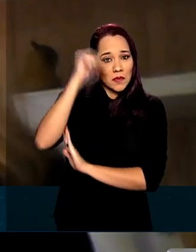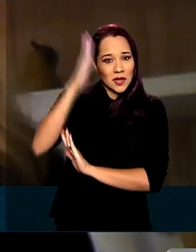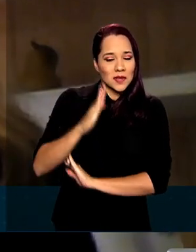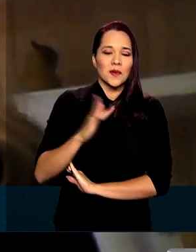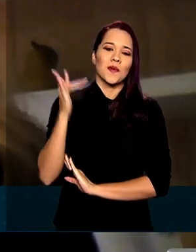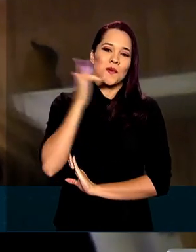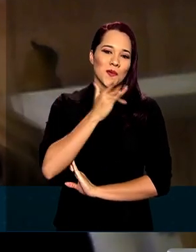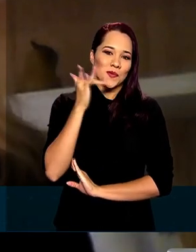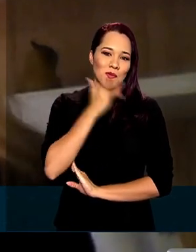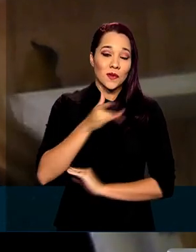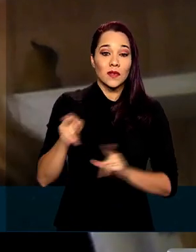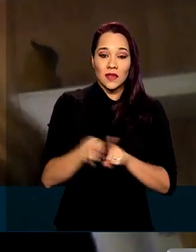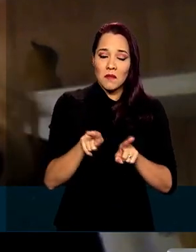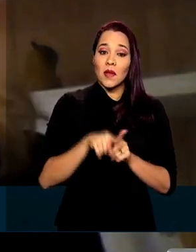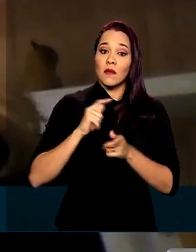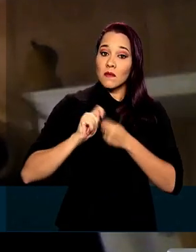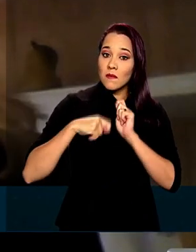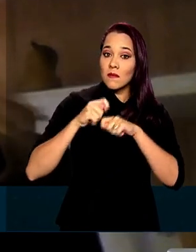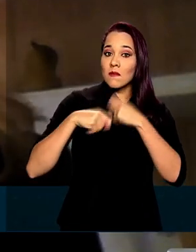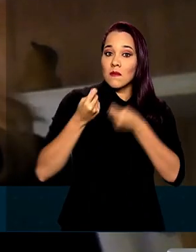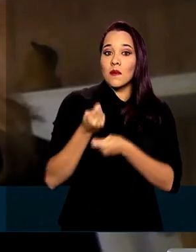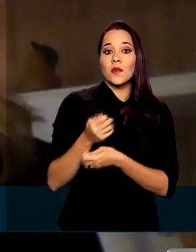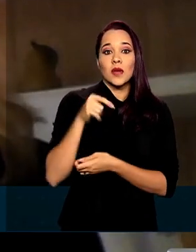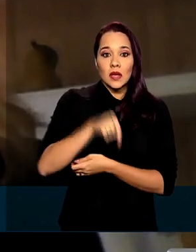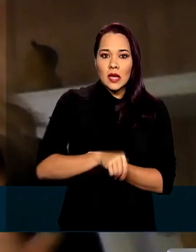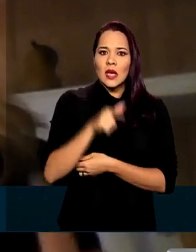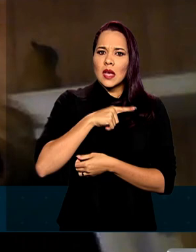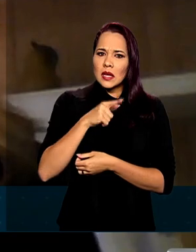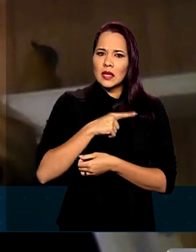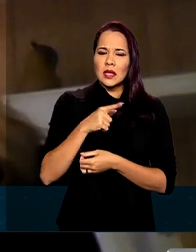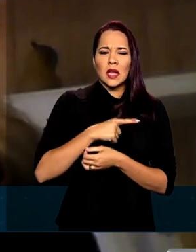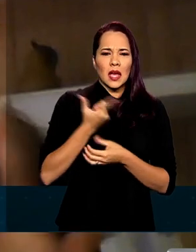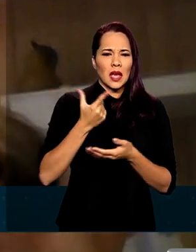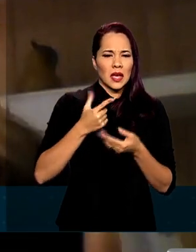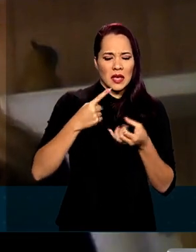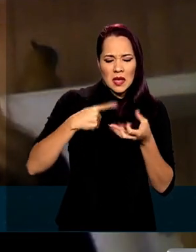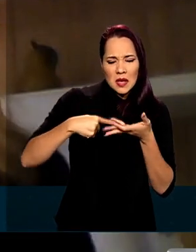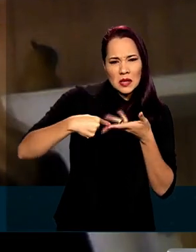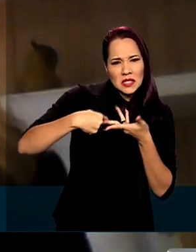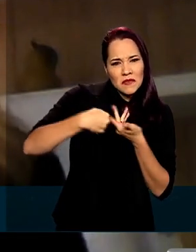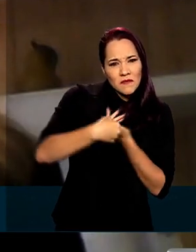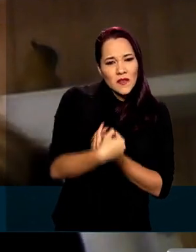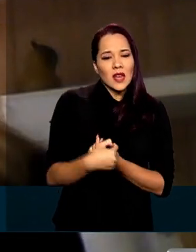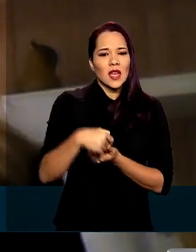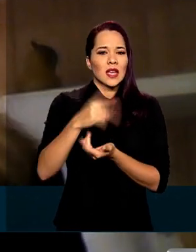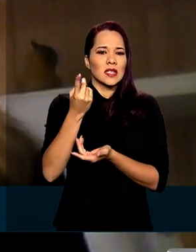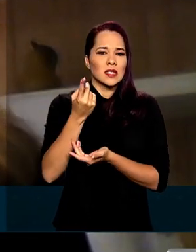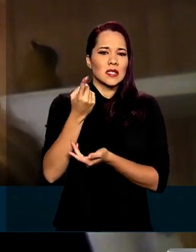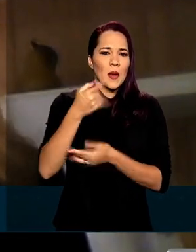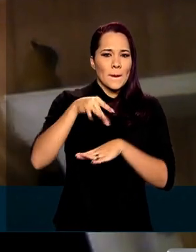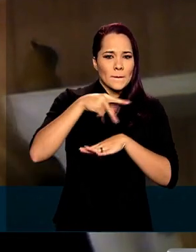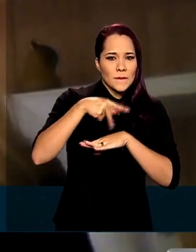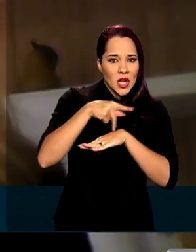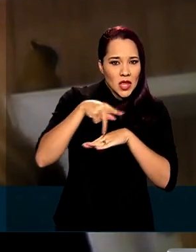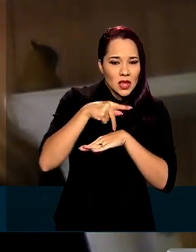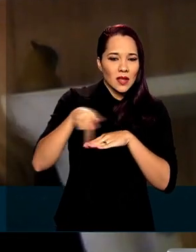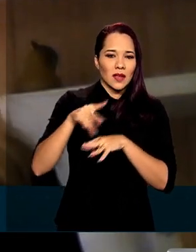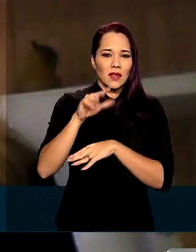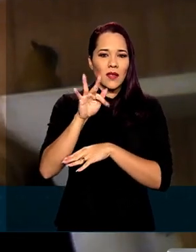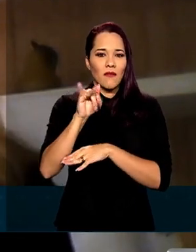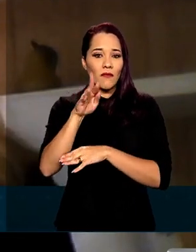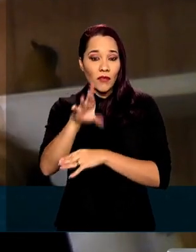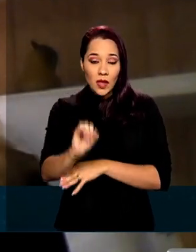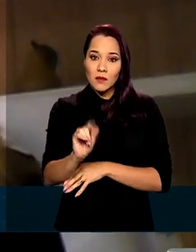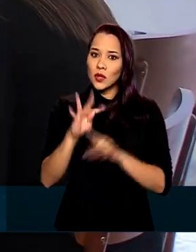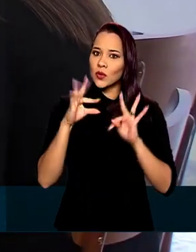gostoso, é um prato econômico, e eles têm carboidrato, têm fibras, têm proteínas de origem vegetal, que isso tudo faz